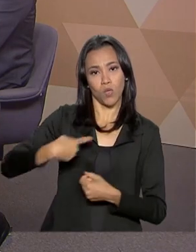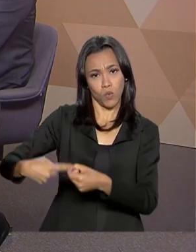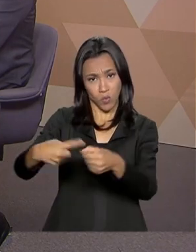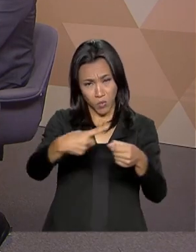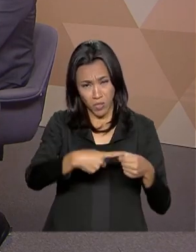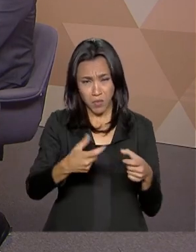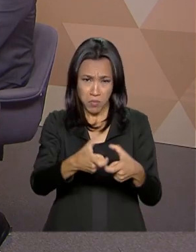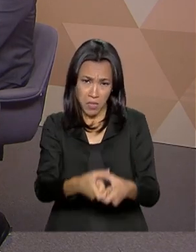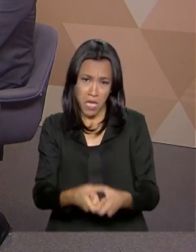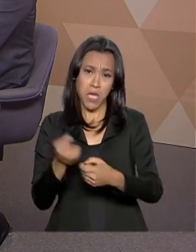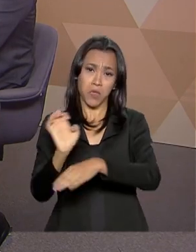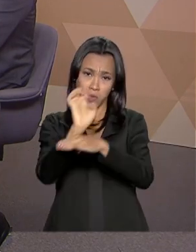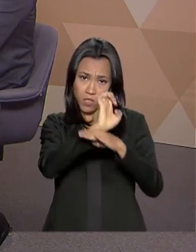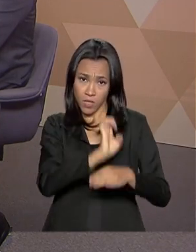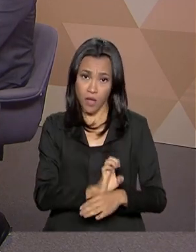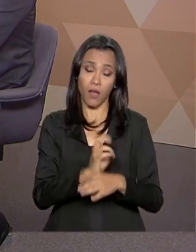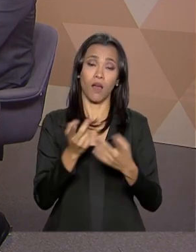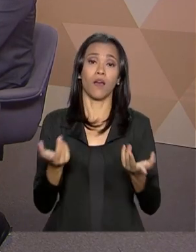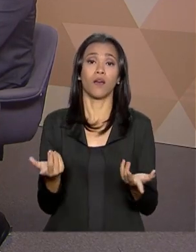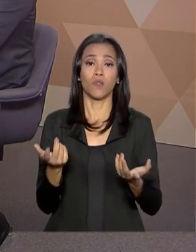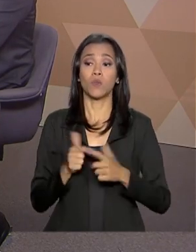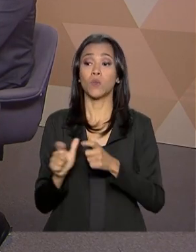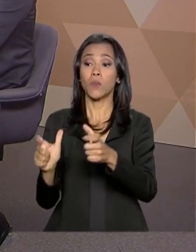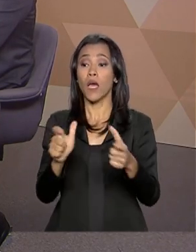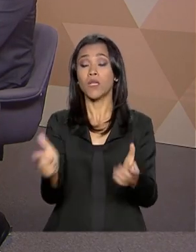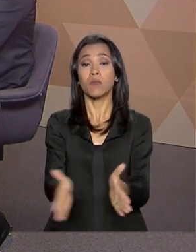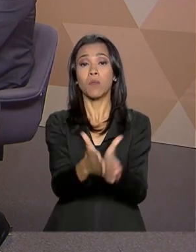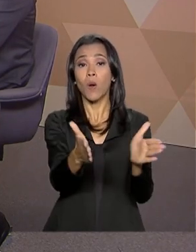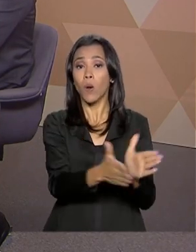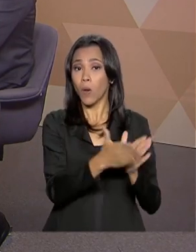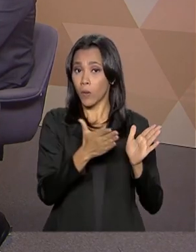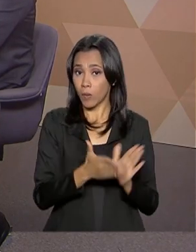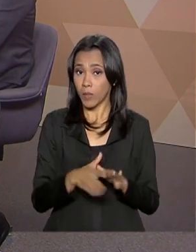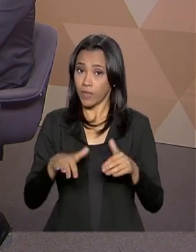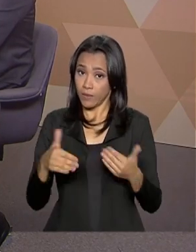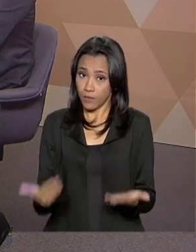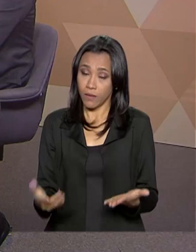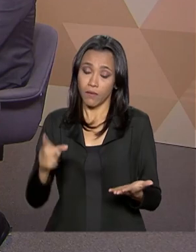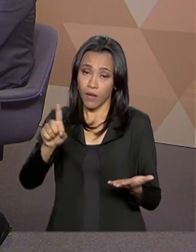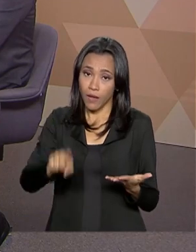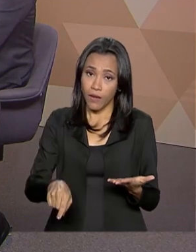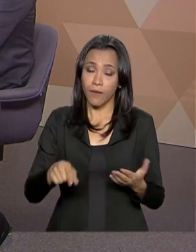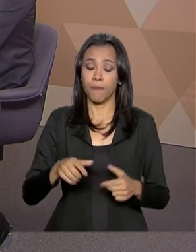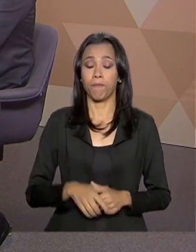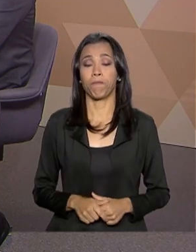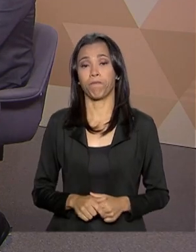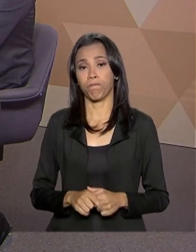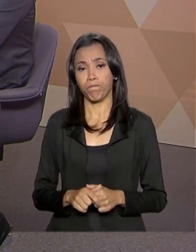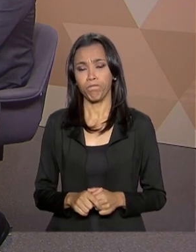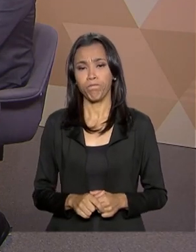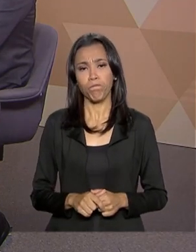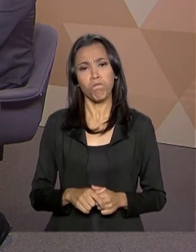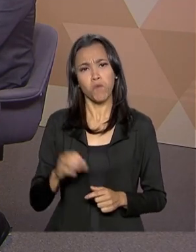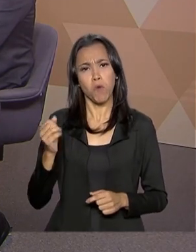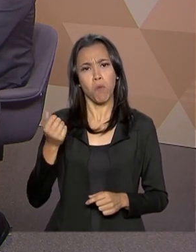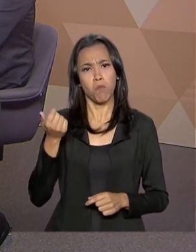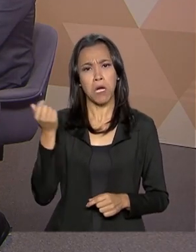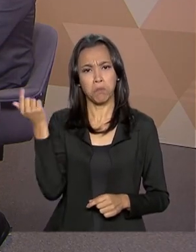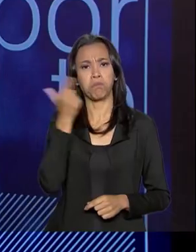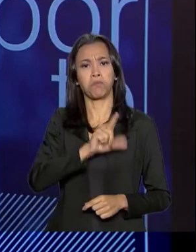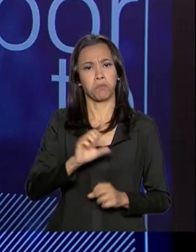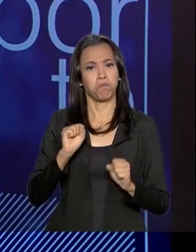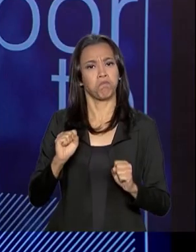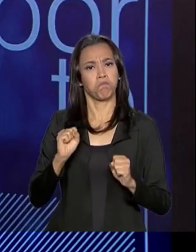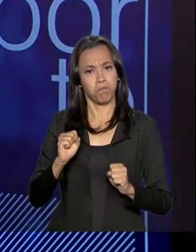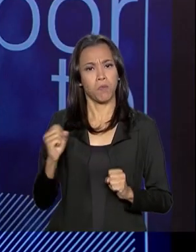pequenos, dos bairros mais pobres. Então é uma conquista importante